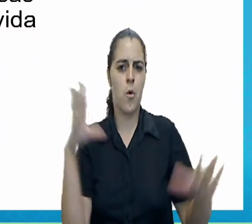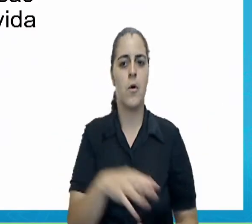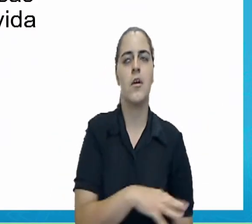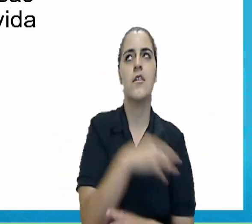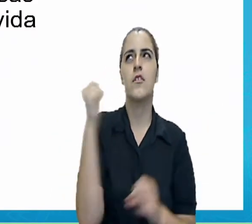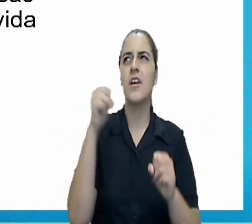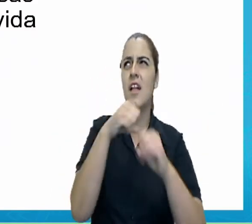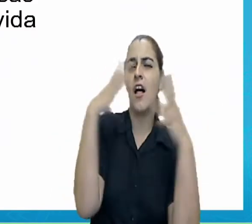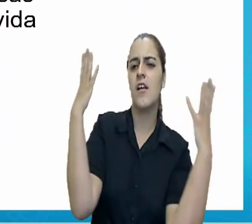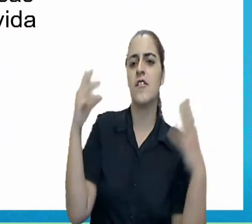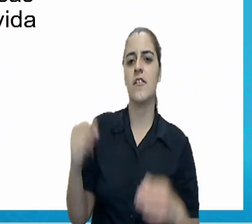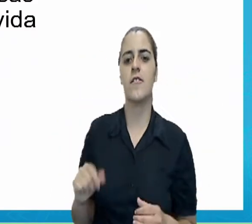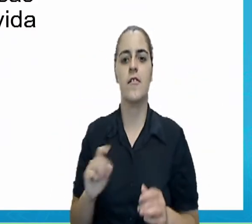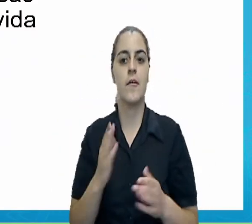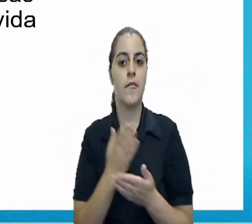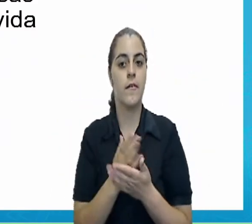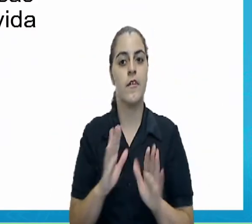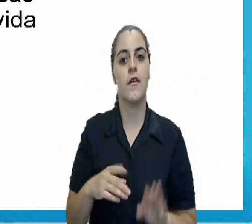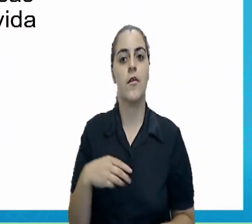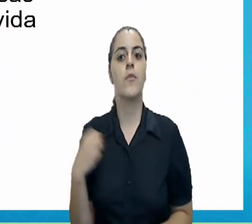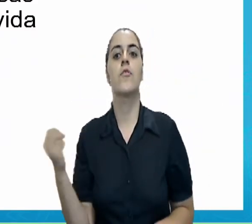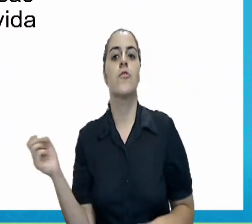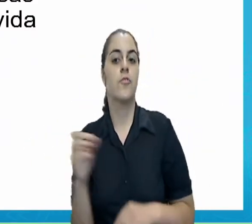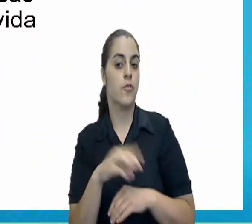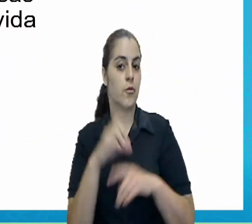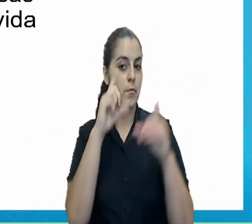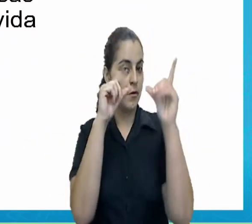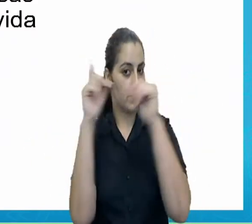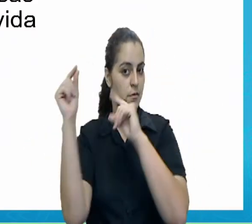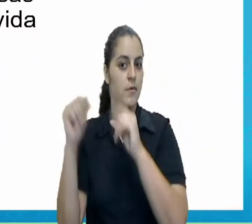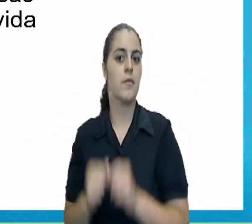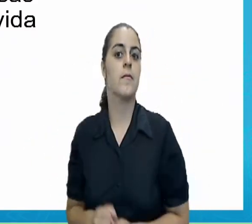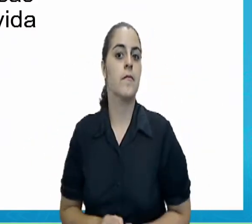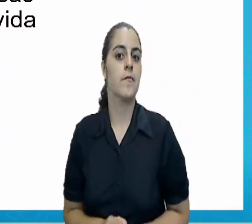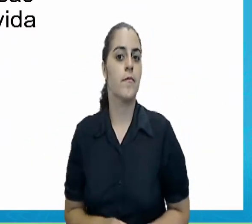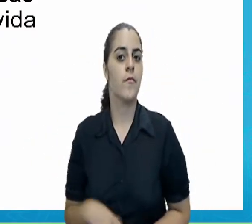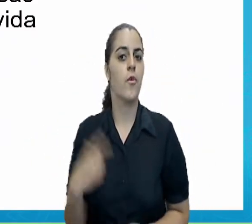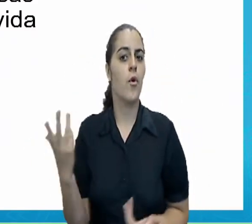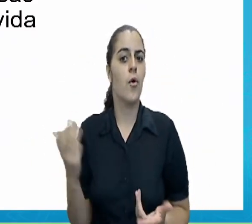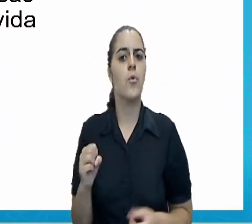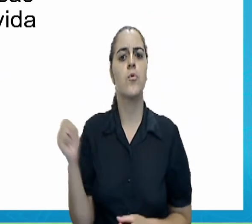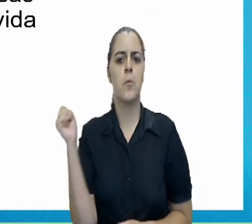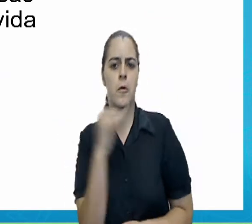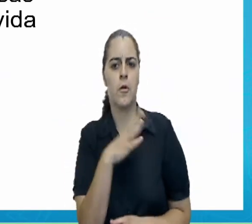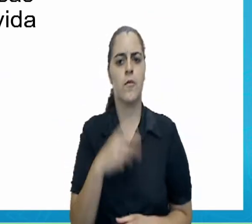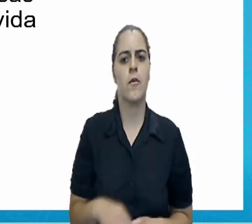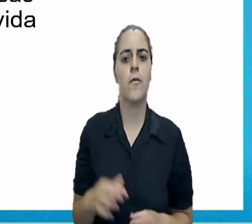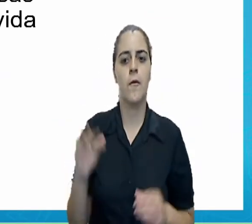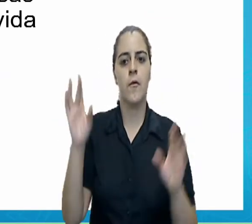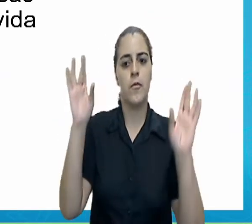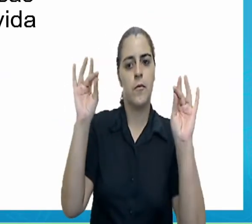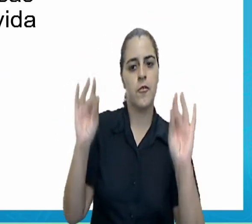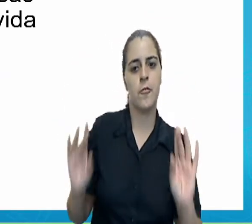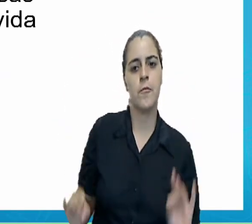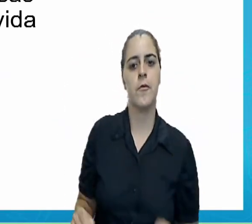luminosas que marcam o final da vida de uma grande estrela? Supernovas são